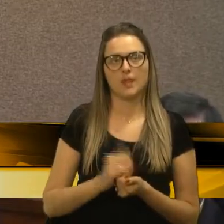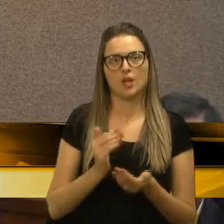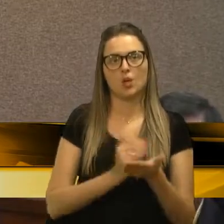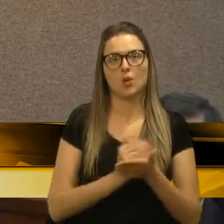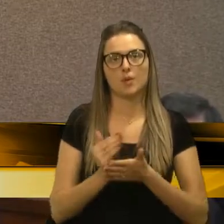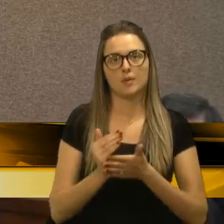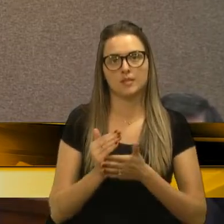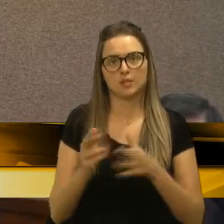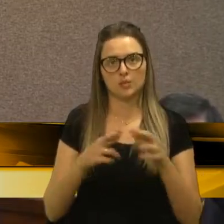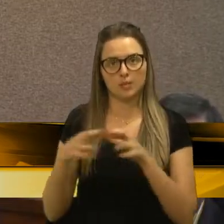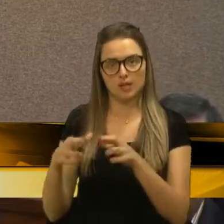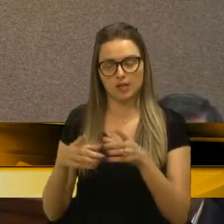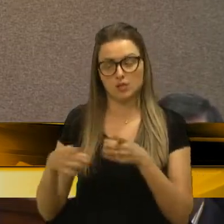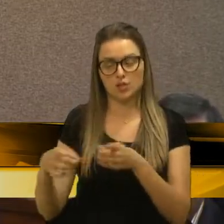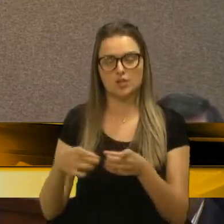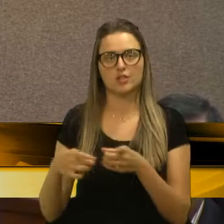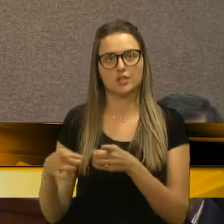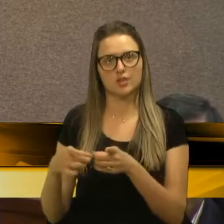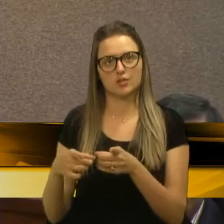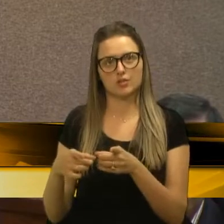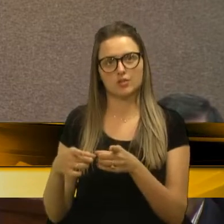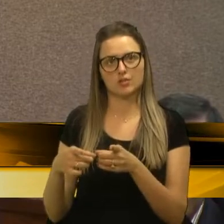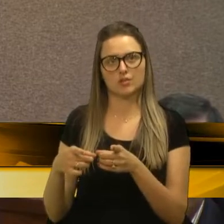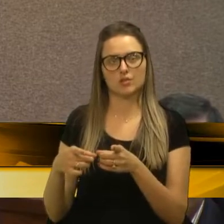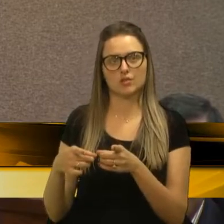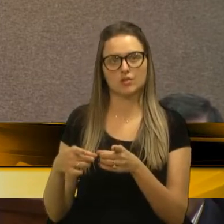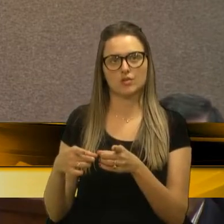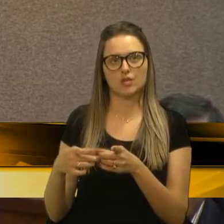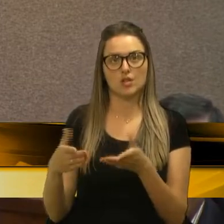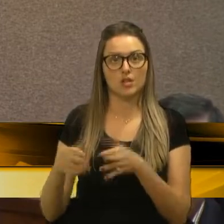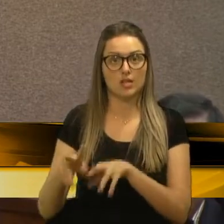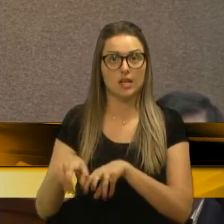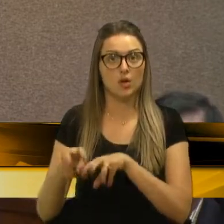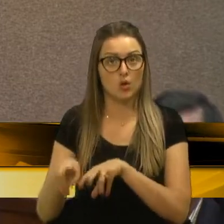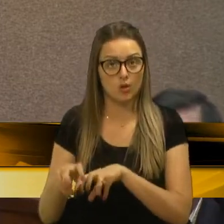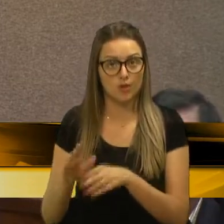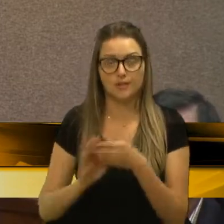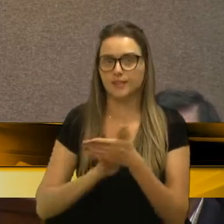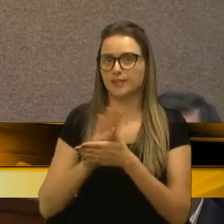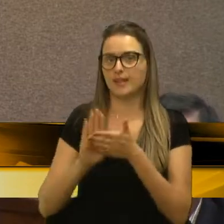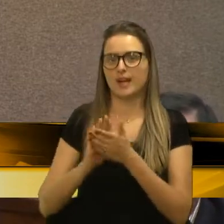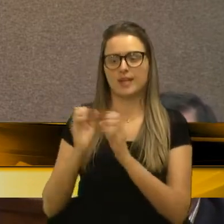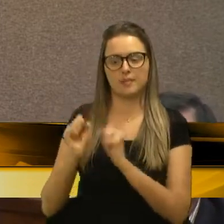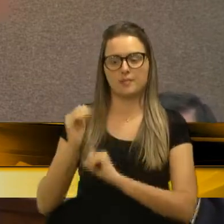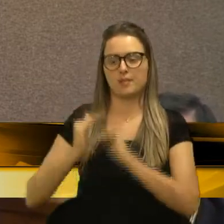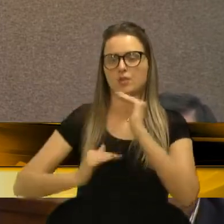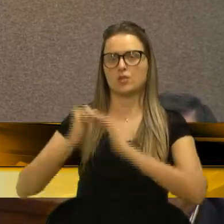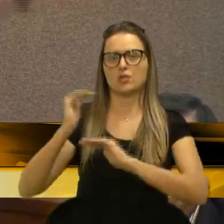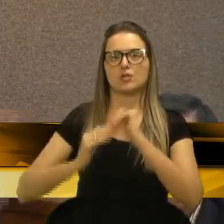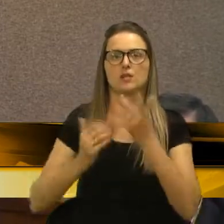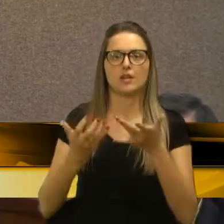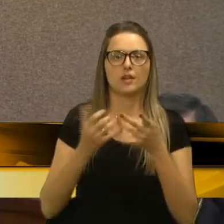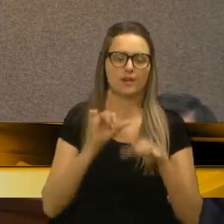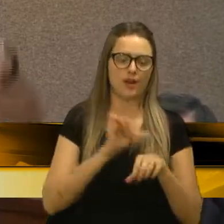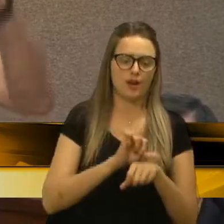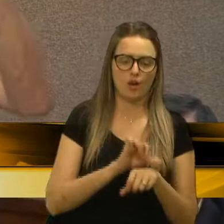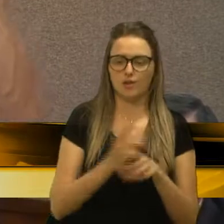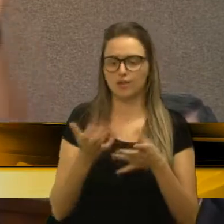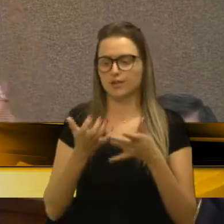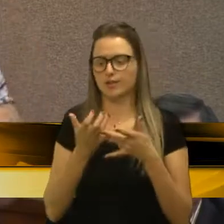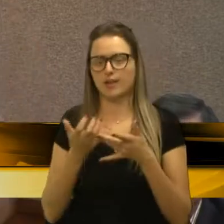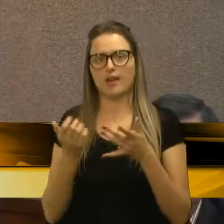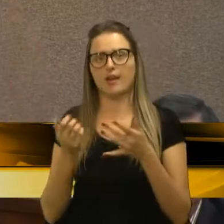nosso distrito, vereador Tuíco, lá no nosso interior. Nada pode construir. O cara quer botar uma lojinha, quer botar uma